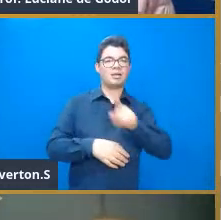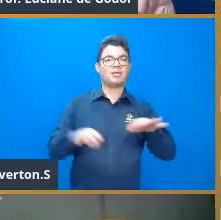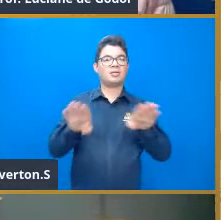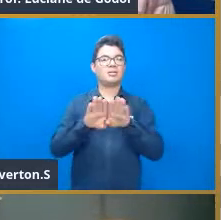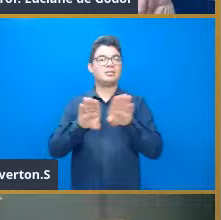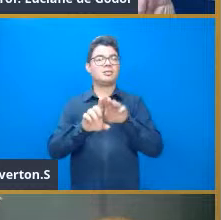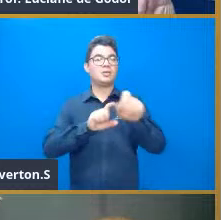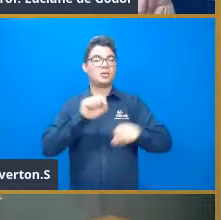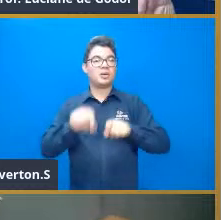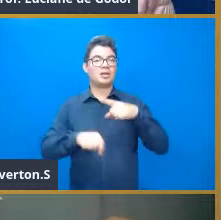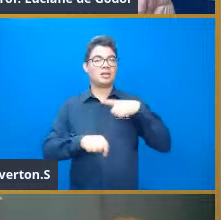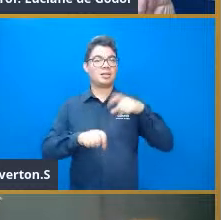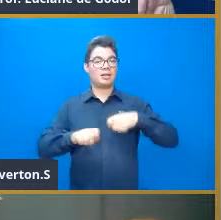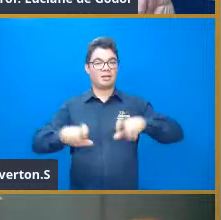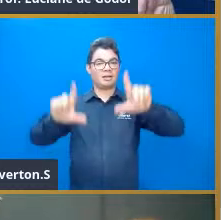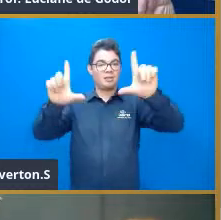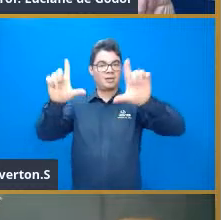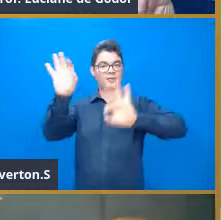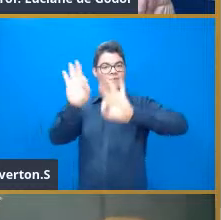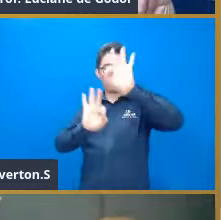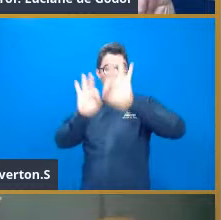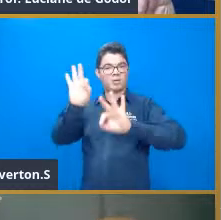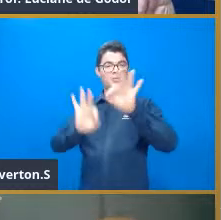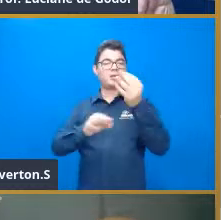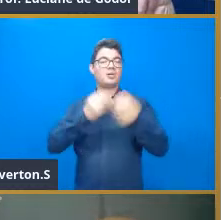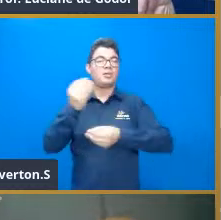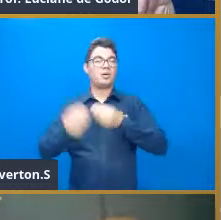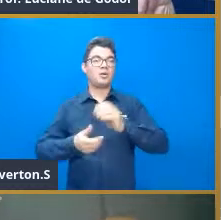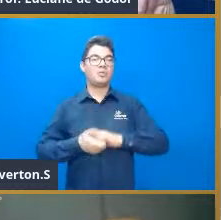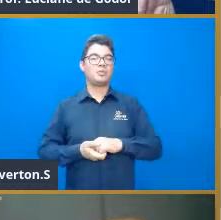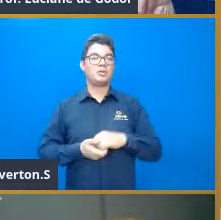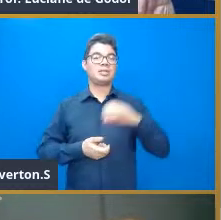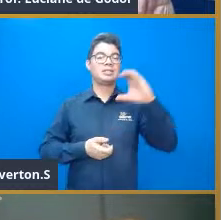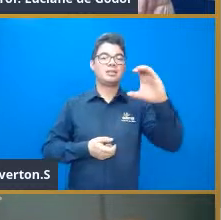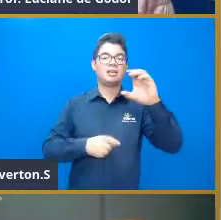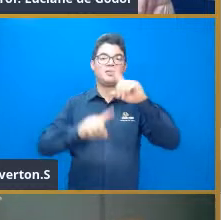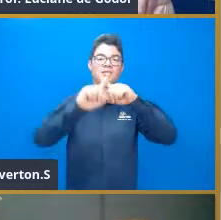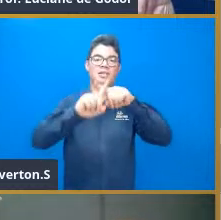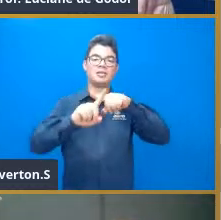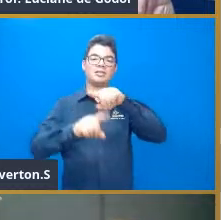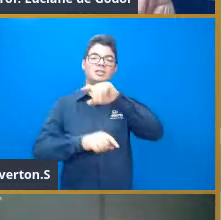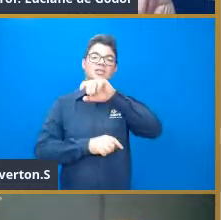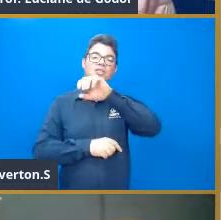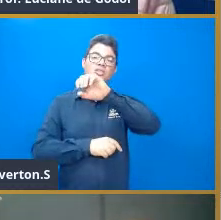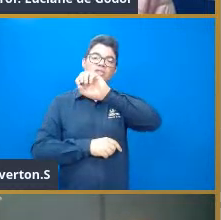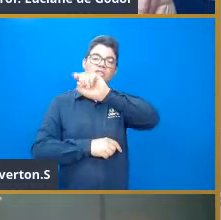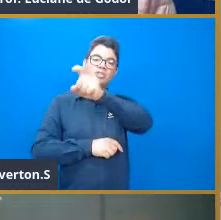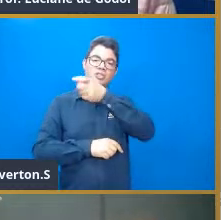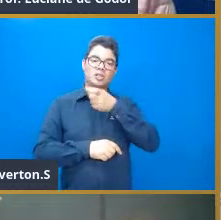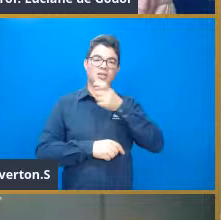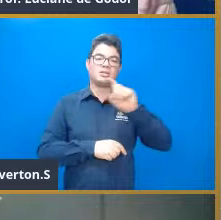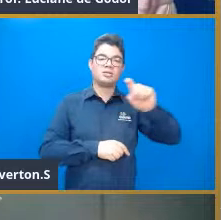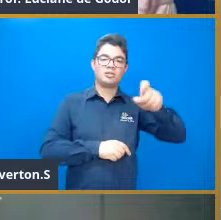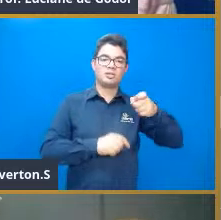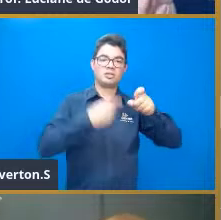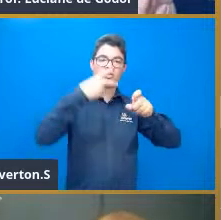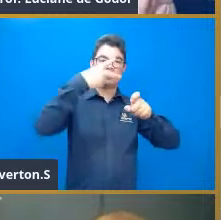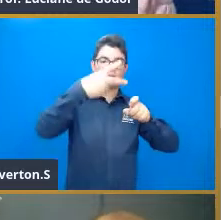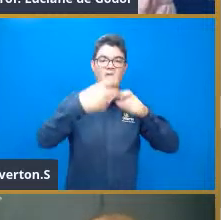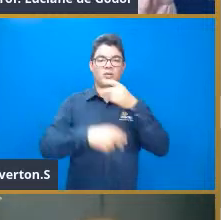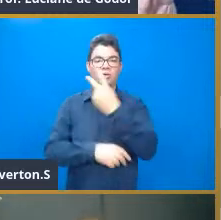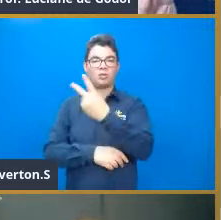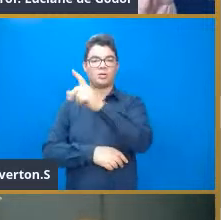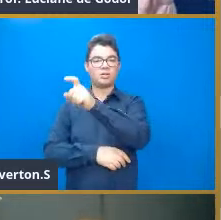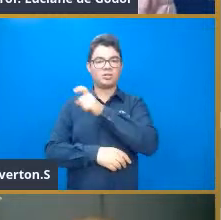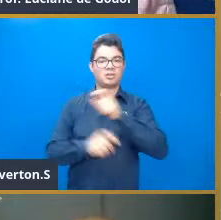tabelas que são as fórmulas, né, por exemplo, assim, a derivada de c vezes x, vai ser igual a c, derivada de x ao quadrado, 2x, então, o